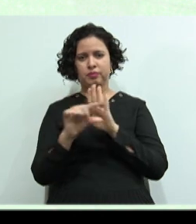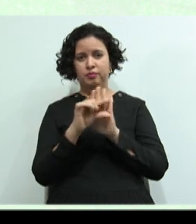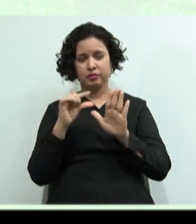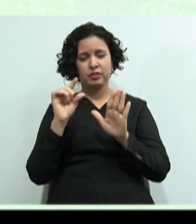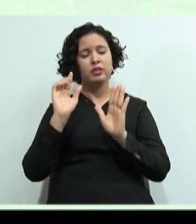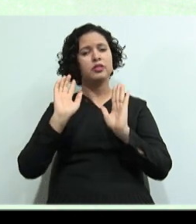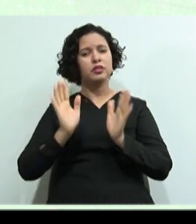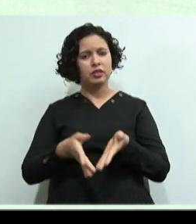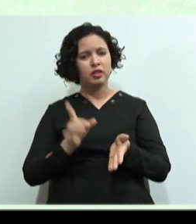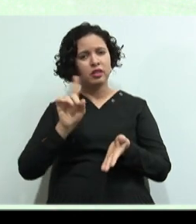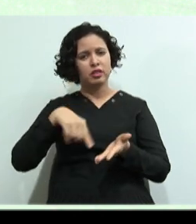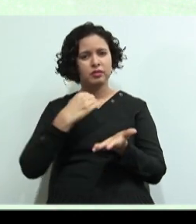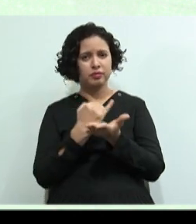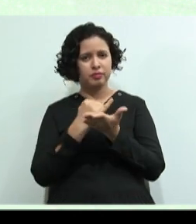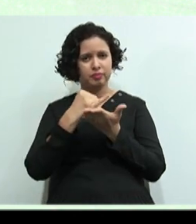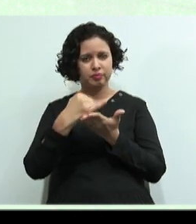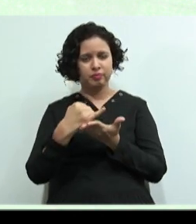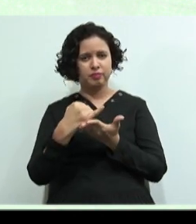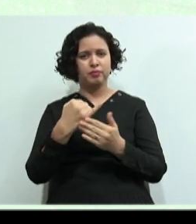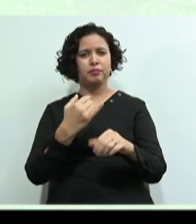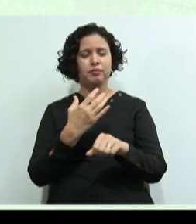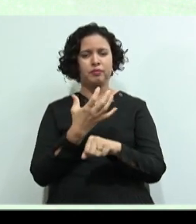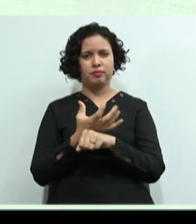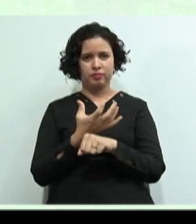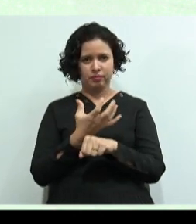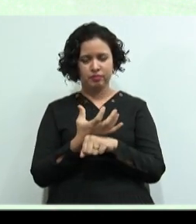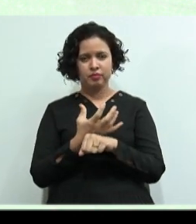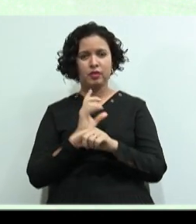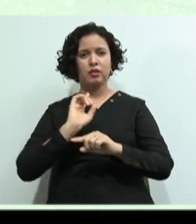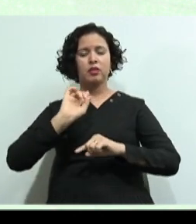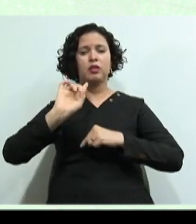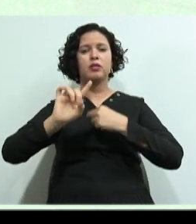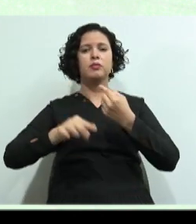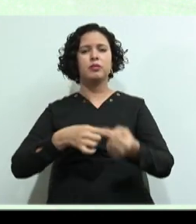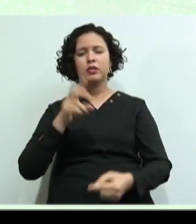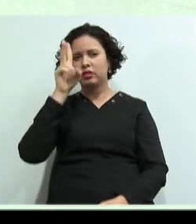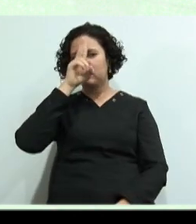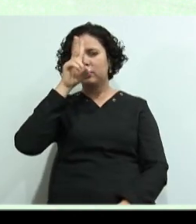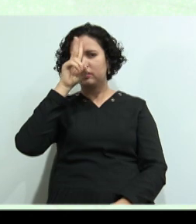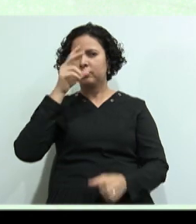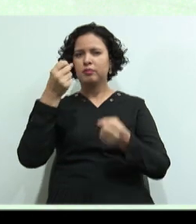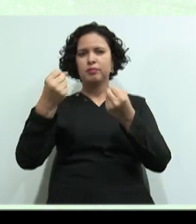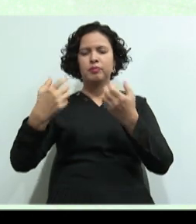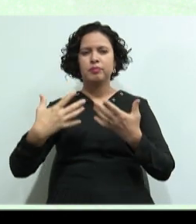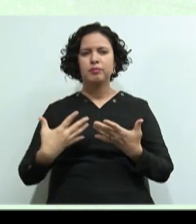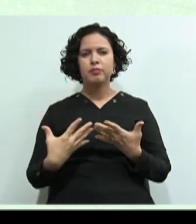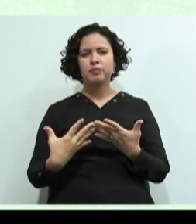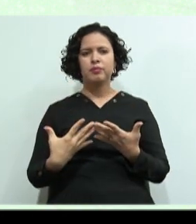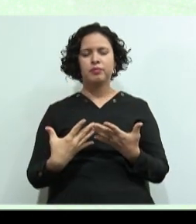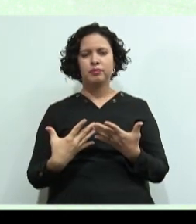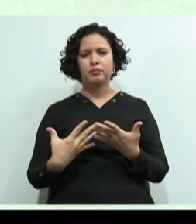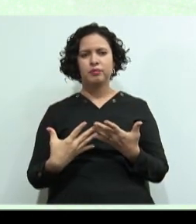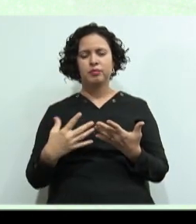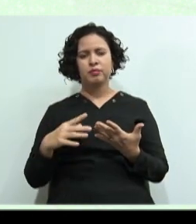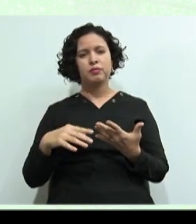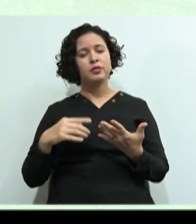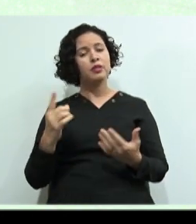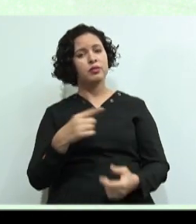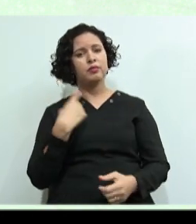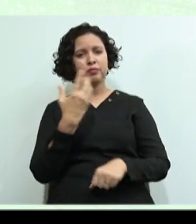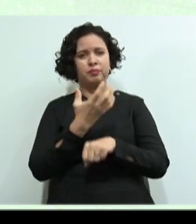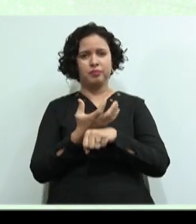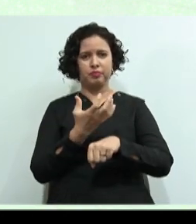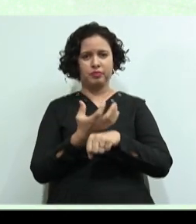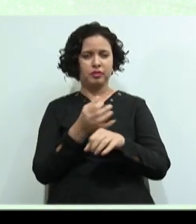é uma introdução À nossa disciplina Posteriormente Lembra que eu falei Que a nossa disciplina